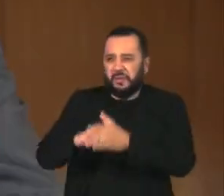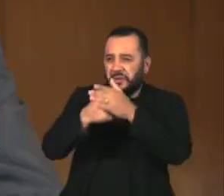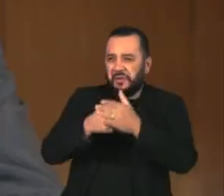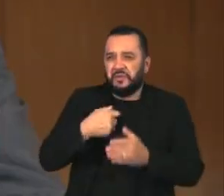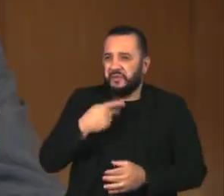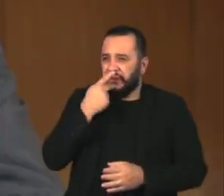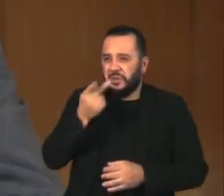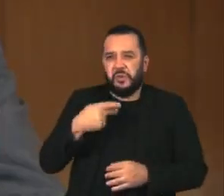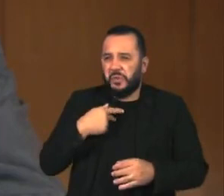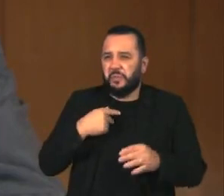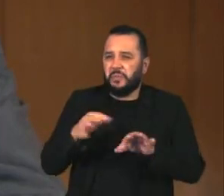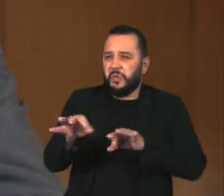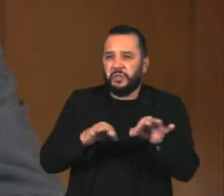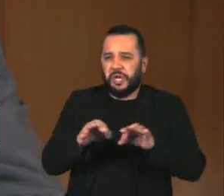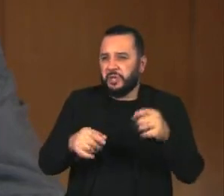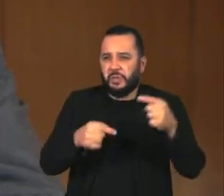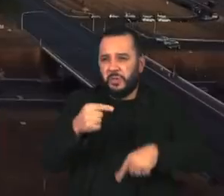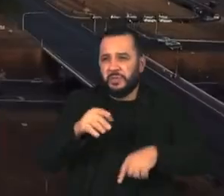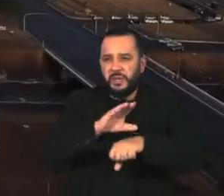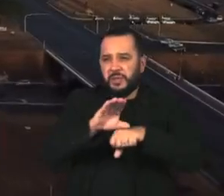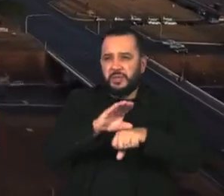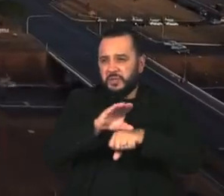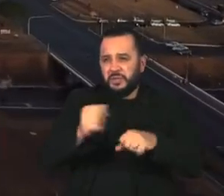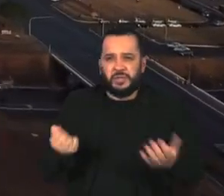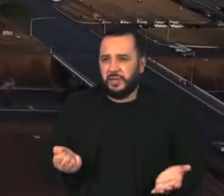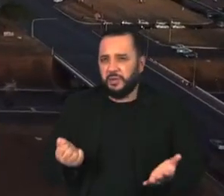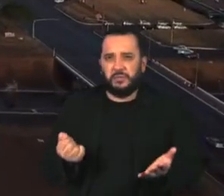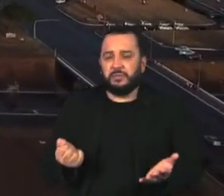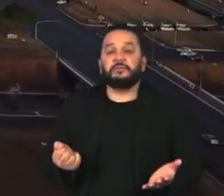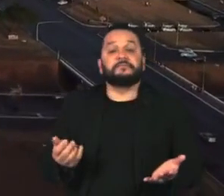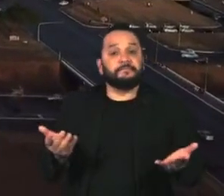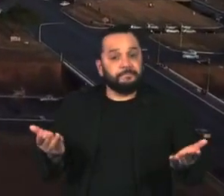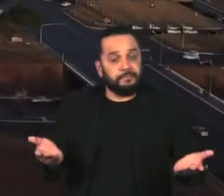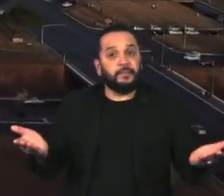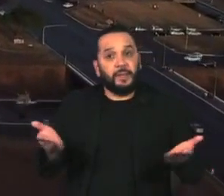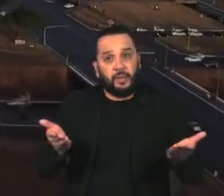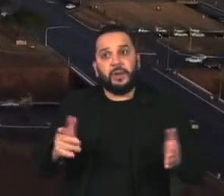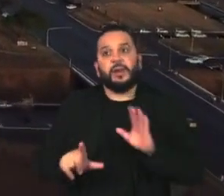inconstitucionais e contrariavam o interesse público. Ambas as leis seguem agora para promulgação.